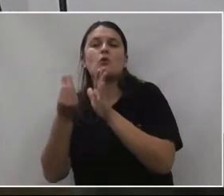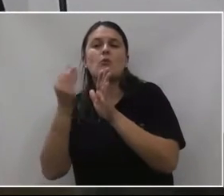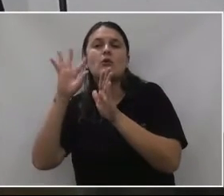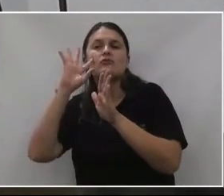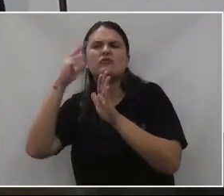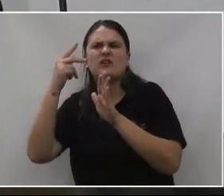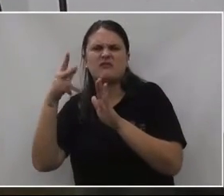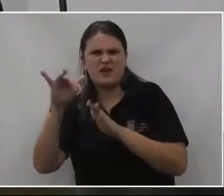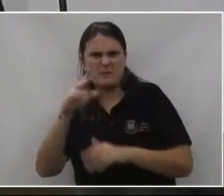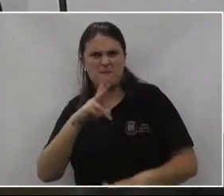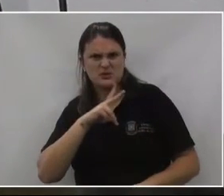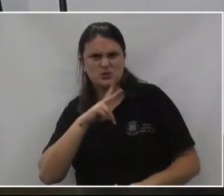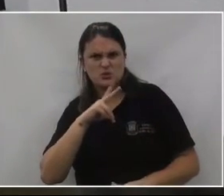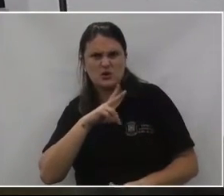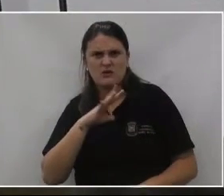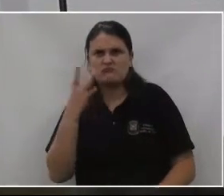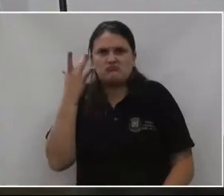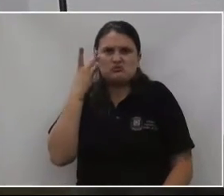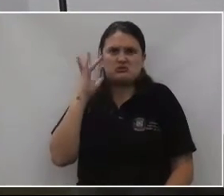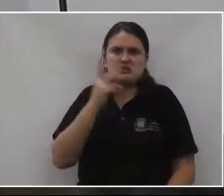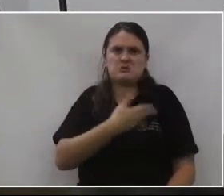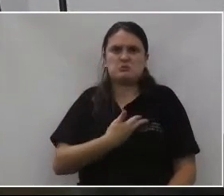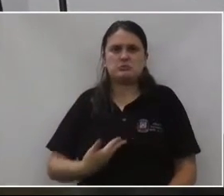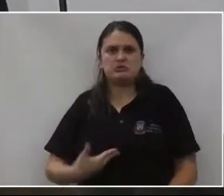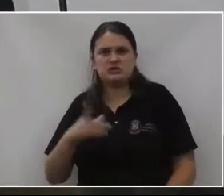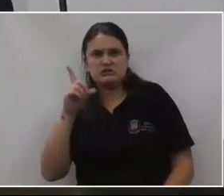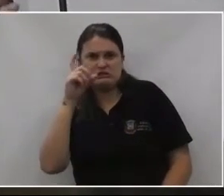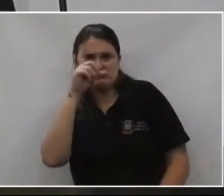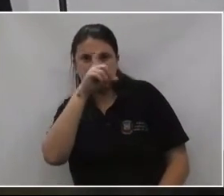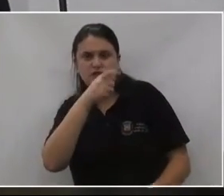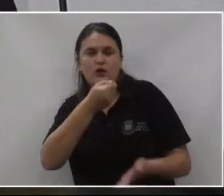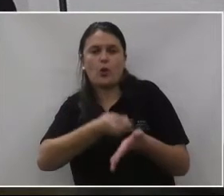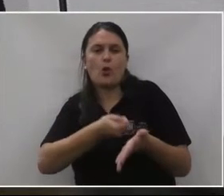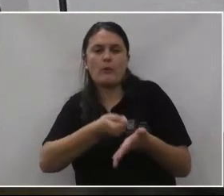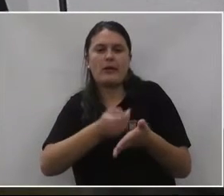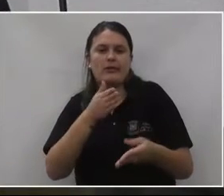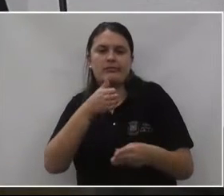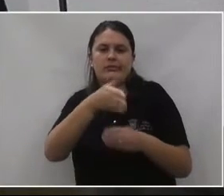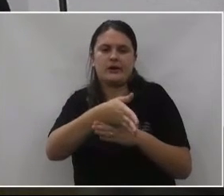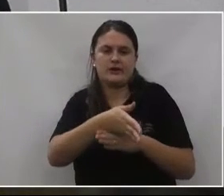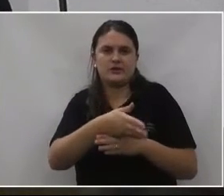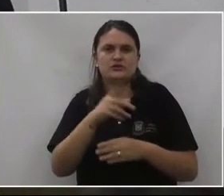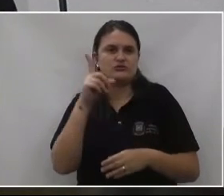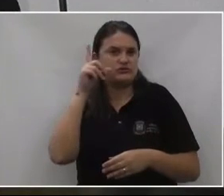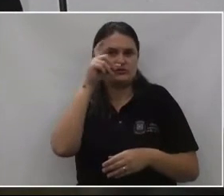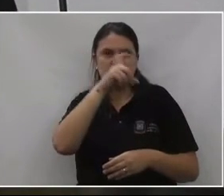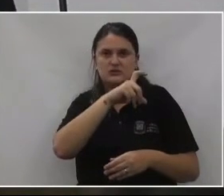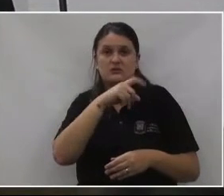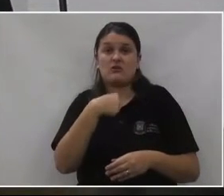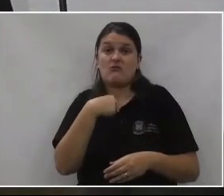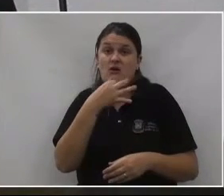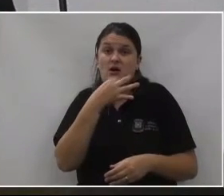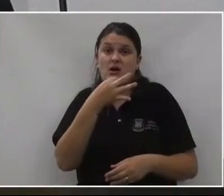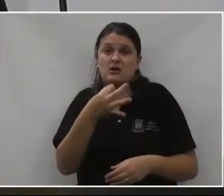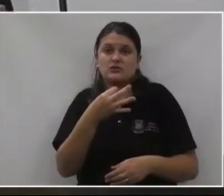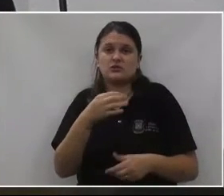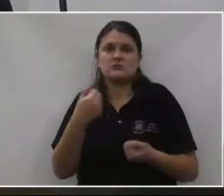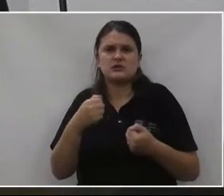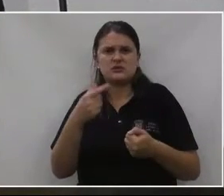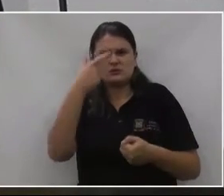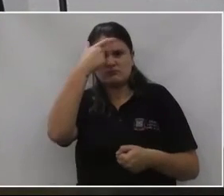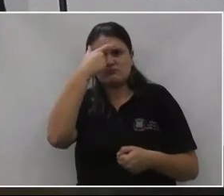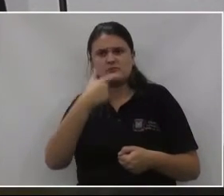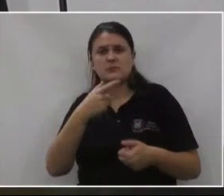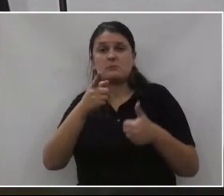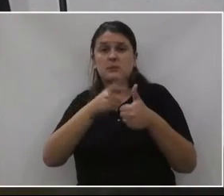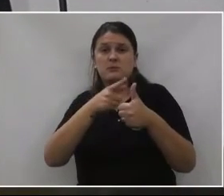privatizar, não sei, é público, fica difícil, eles vão querer cobrar já para entrar em um parque ambiental, eu acho que a gente tem que tomar uma atitude e primeiro